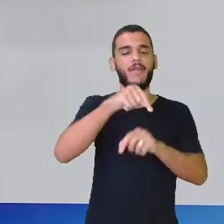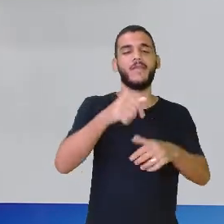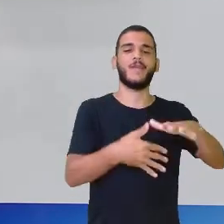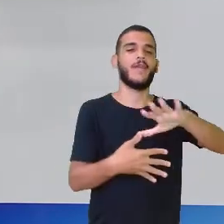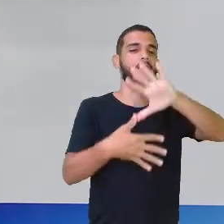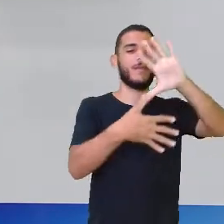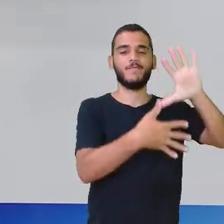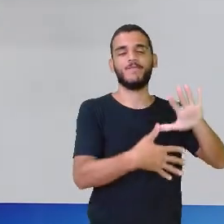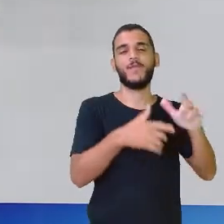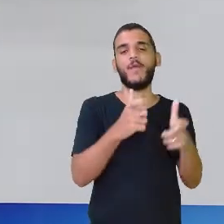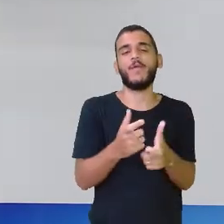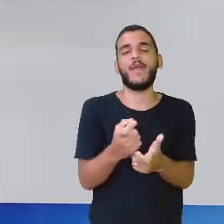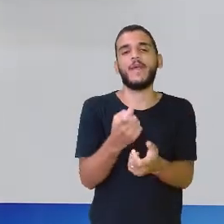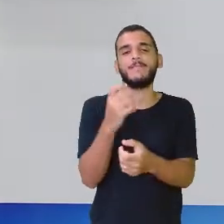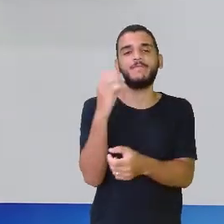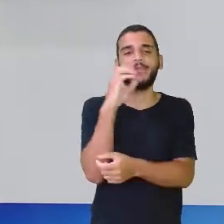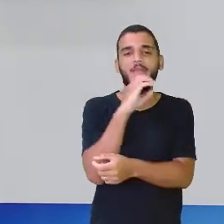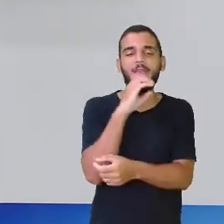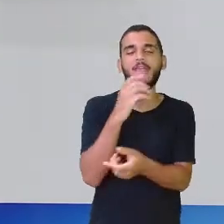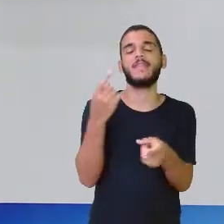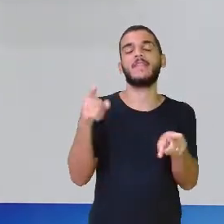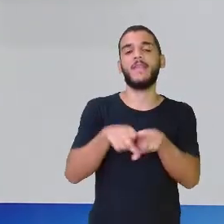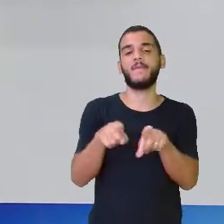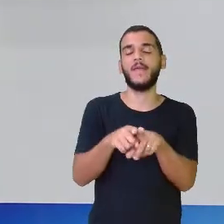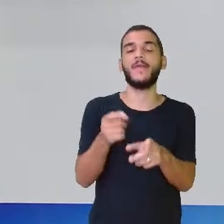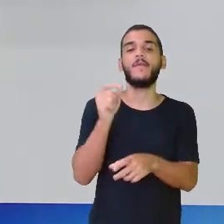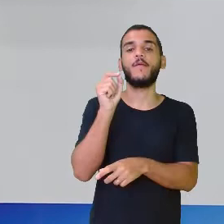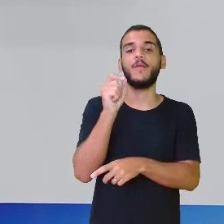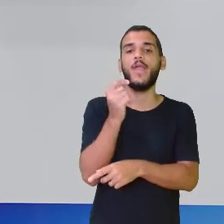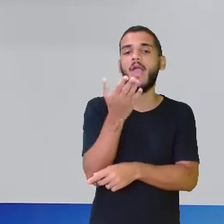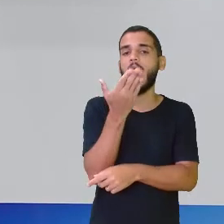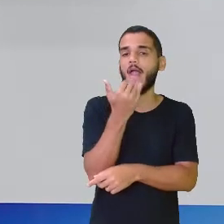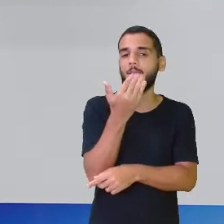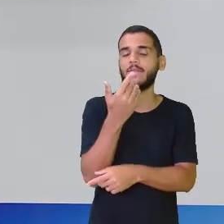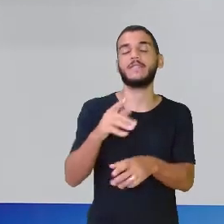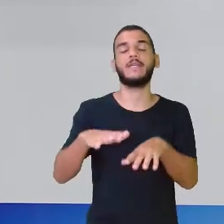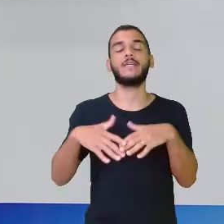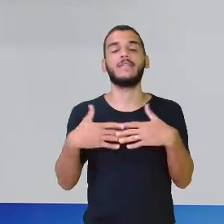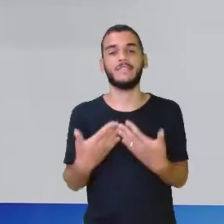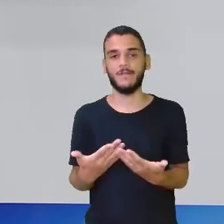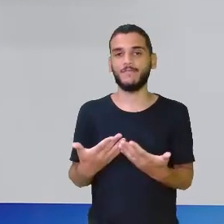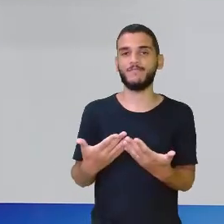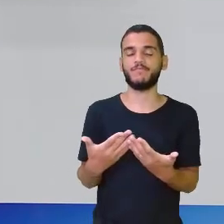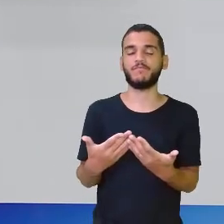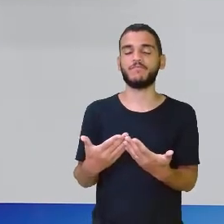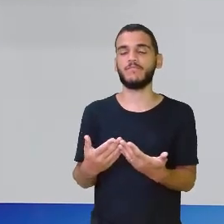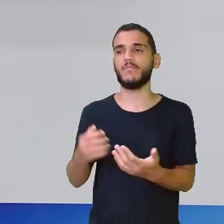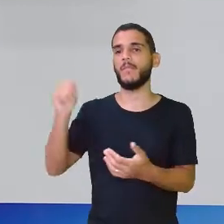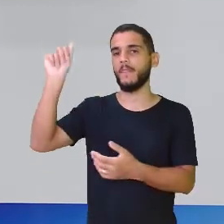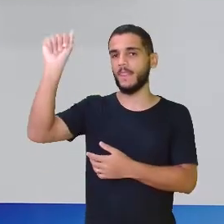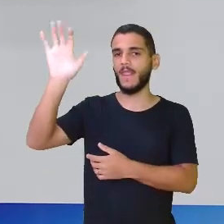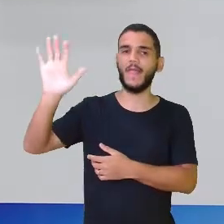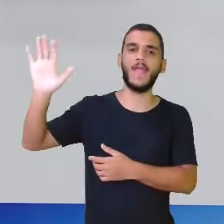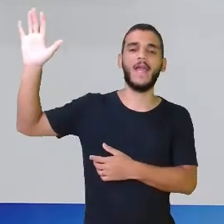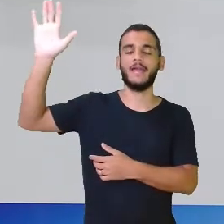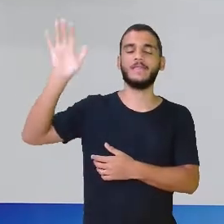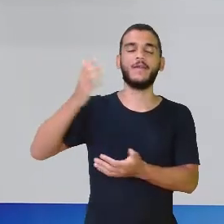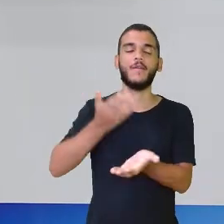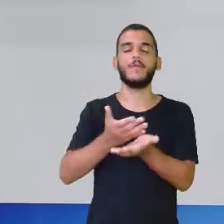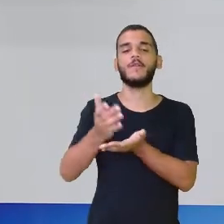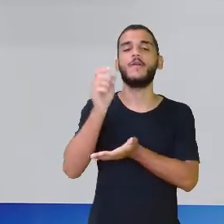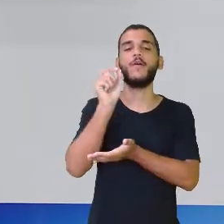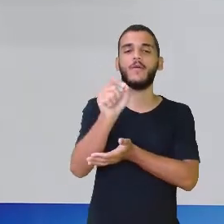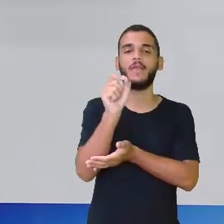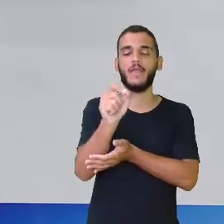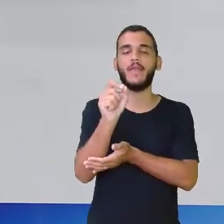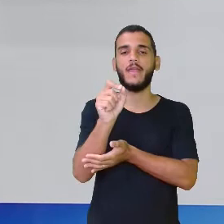da alimentação. E foi aí que o continente asiático começou a trazer esse pessoal para cá e começou